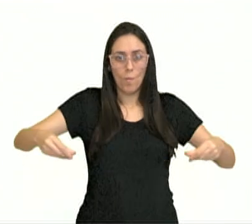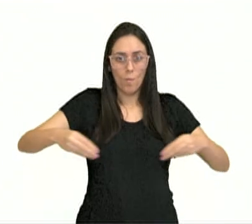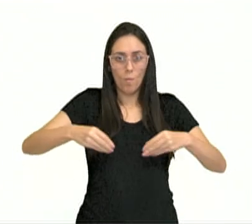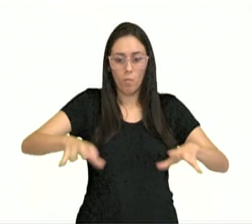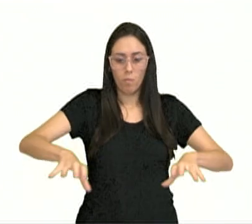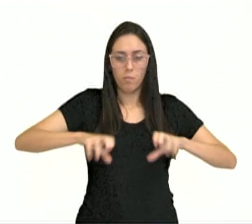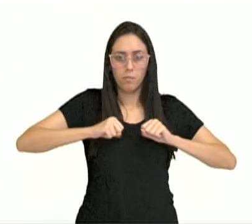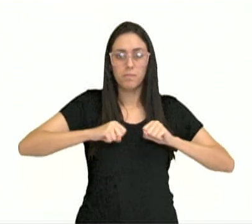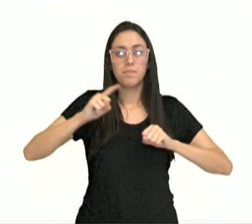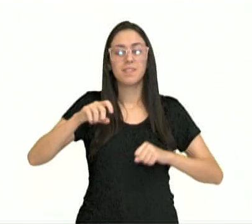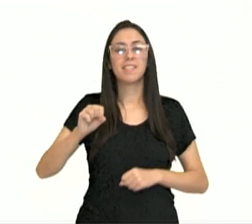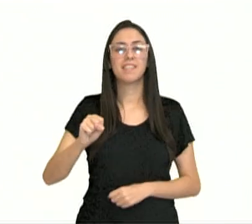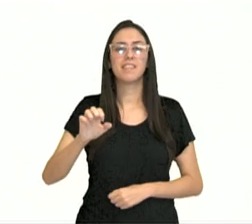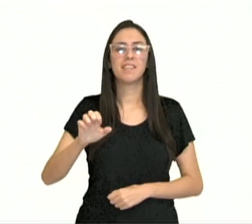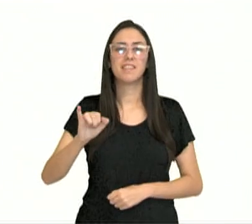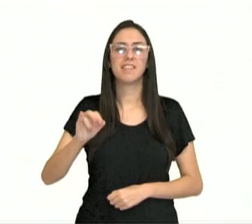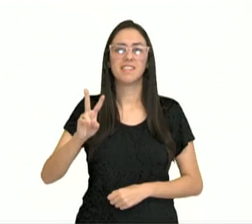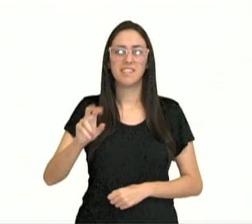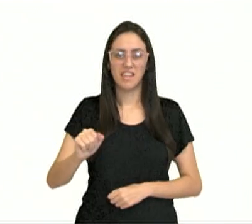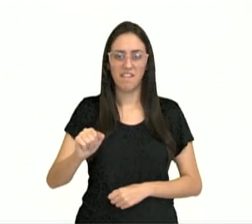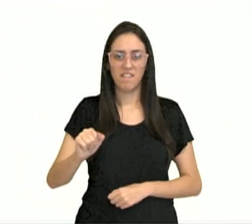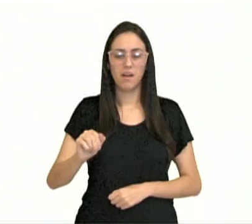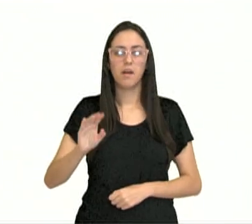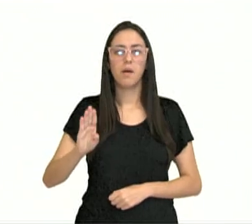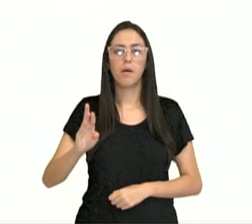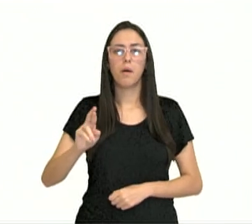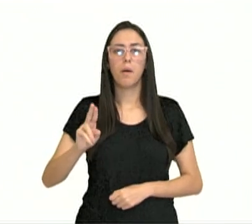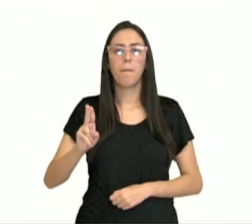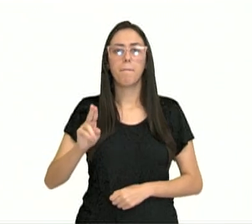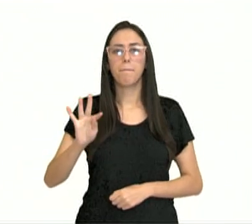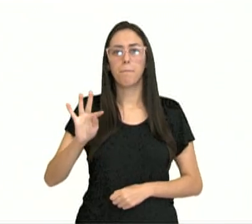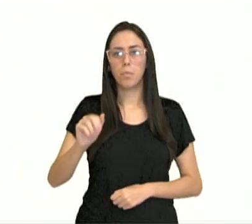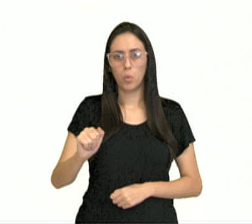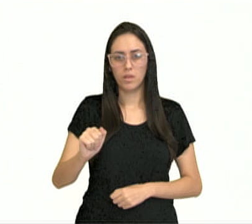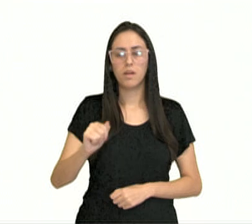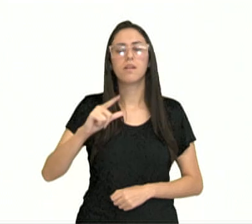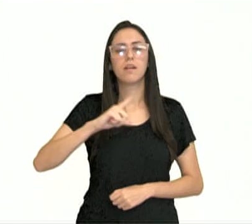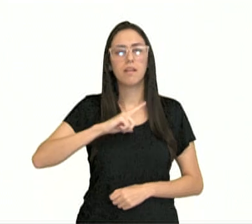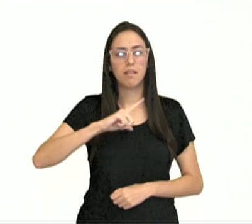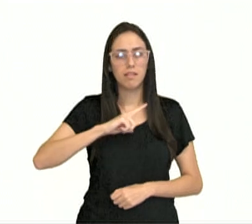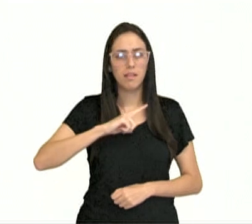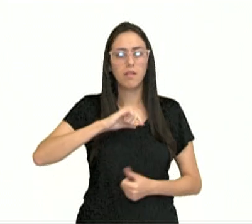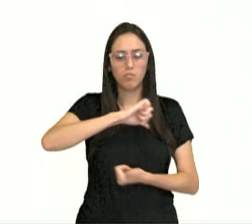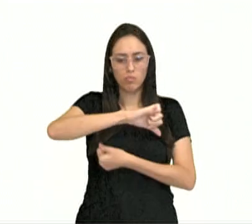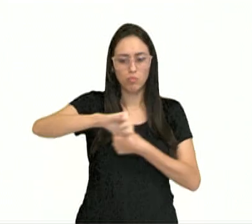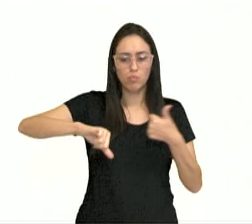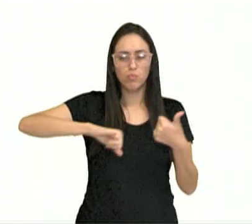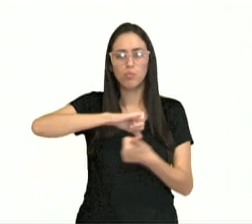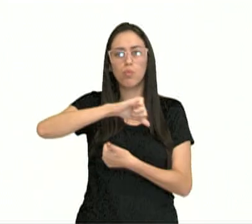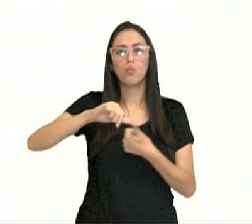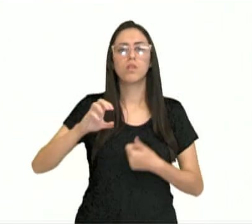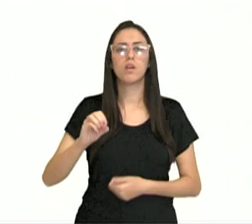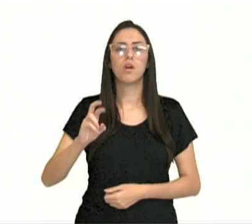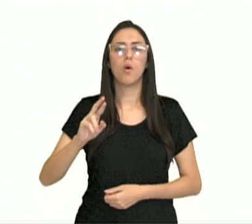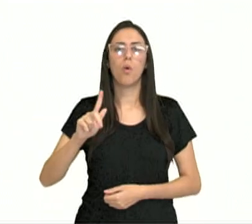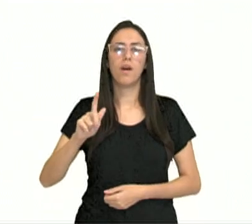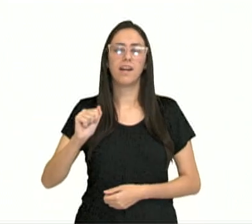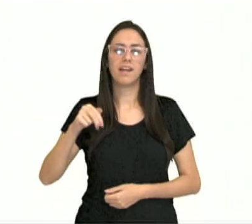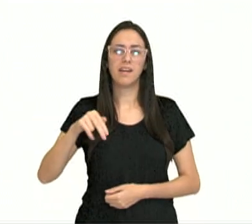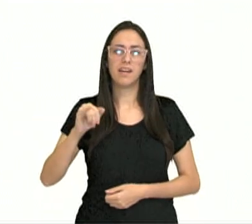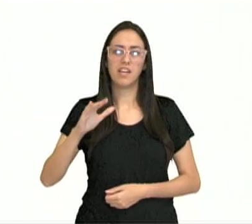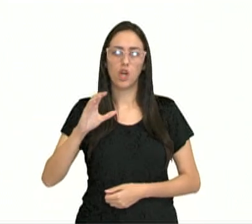seiva bruta. Ocorre a transformação do inorgânico para orgânico, nas folhas,